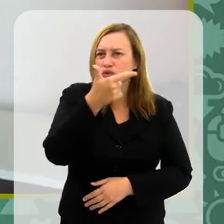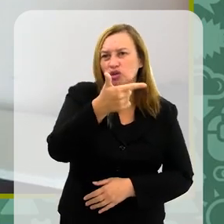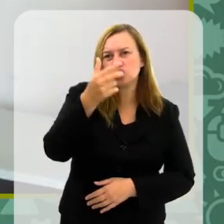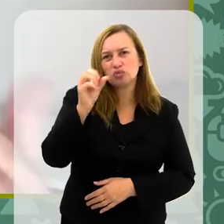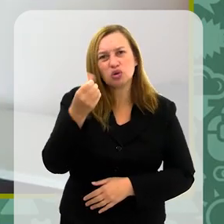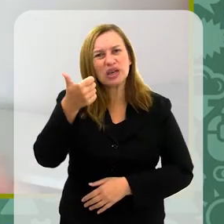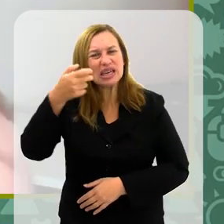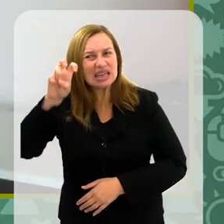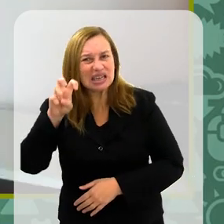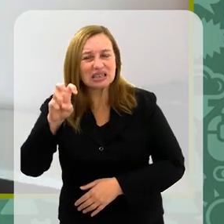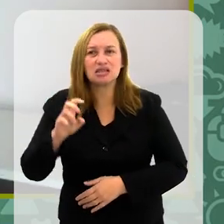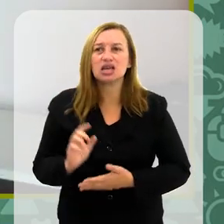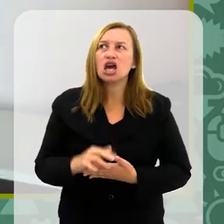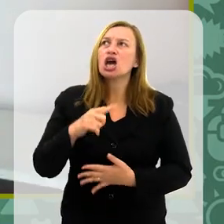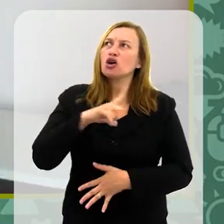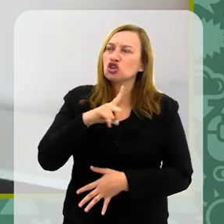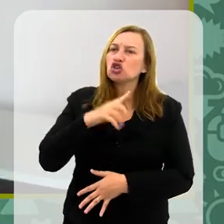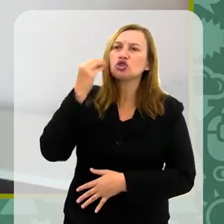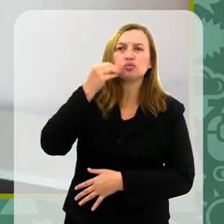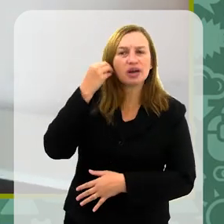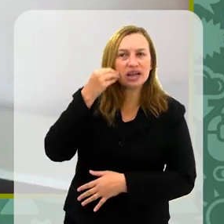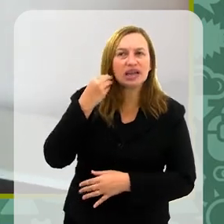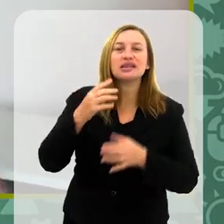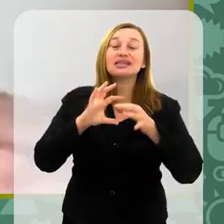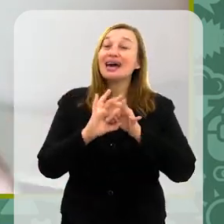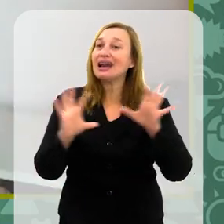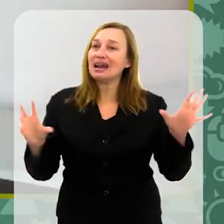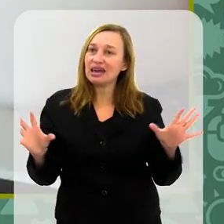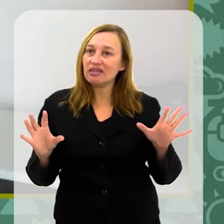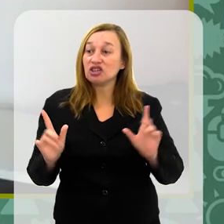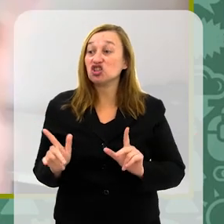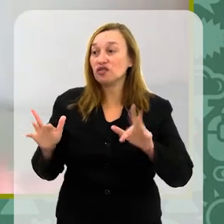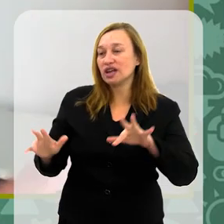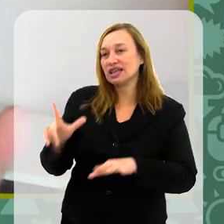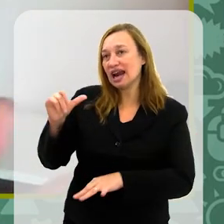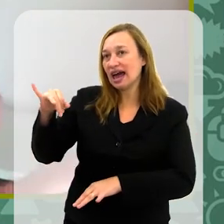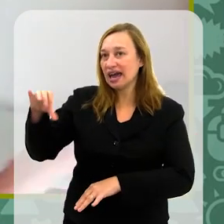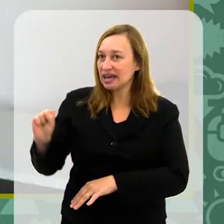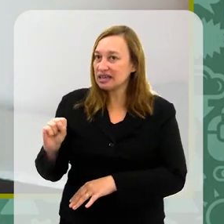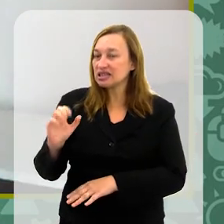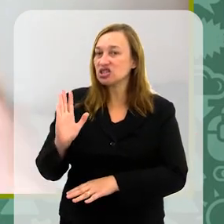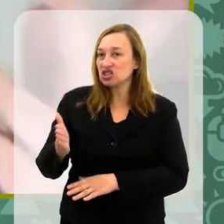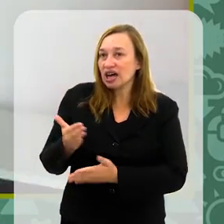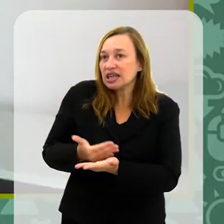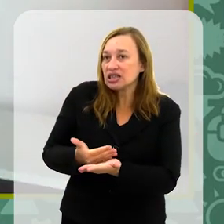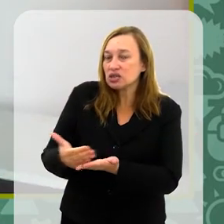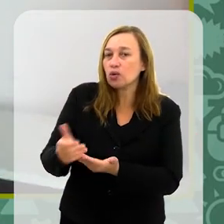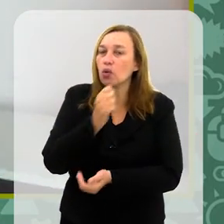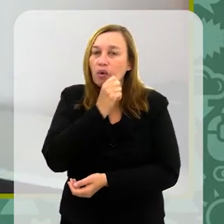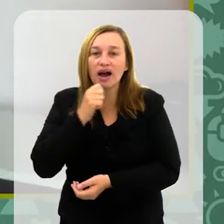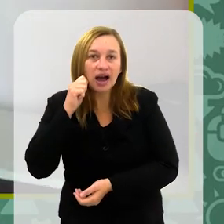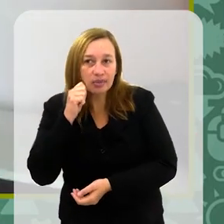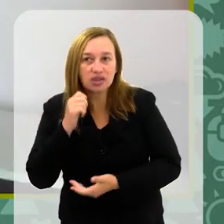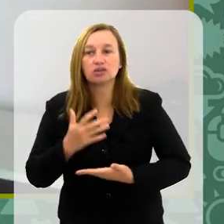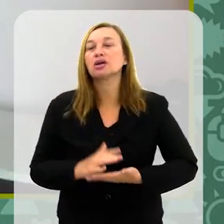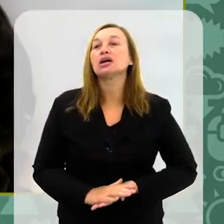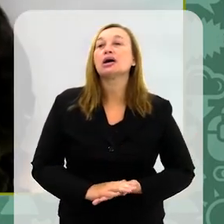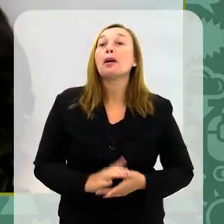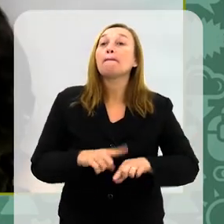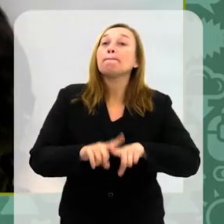Mas eu tinha uma experiência de independente diferente da Laís, por exemplo, que já começou com a Amazon e tal.